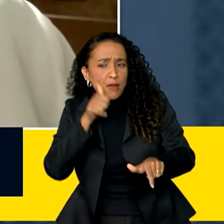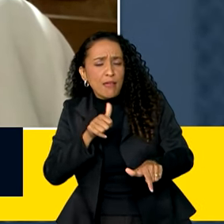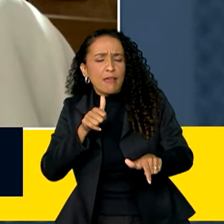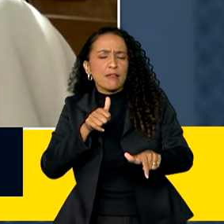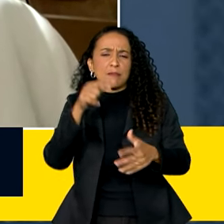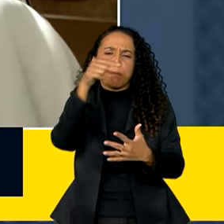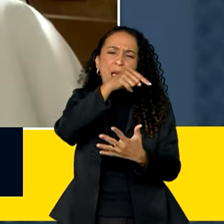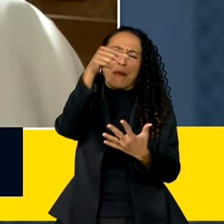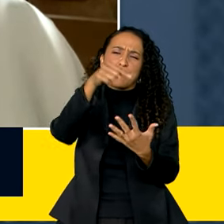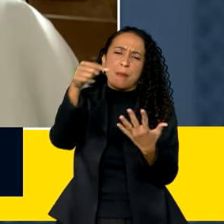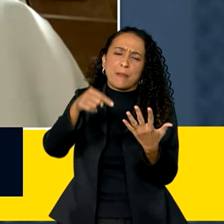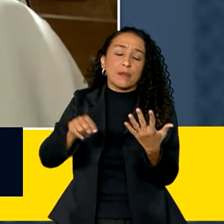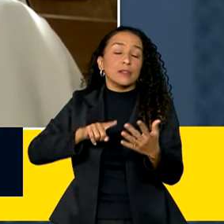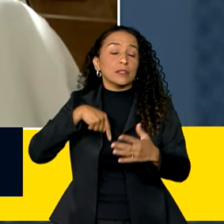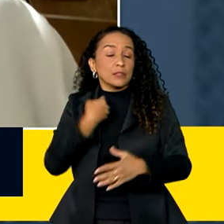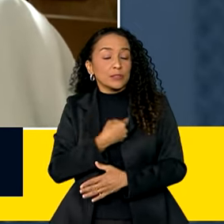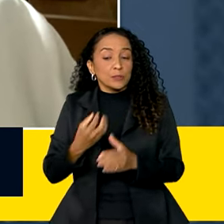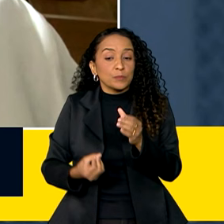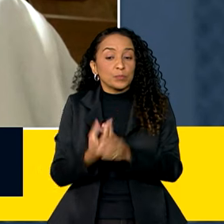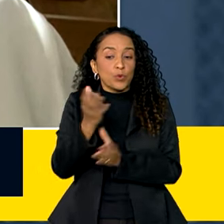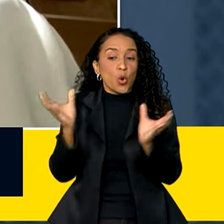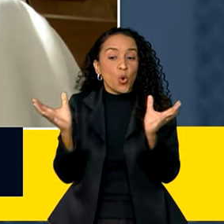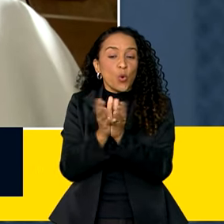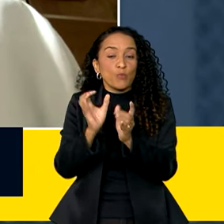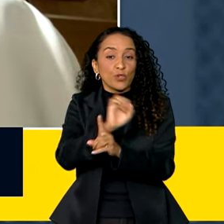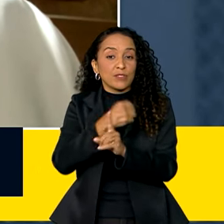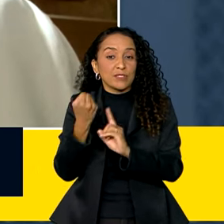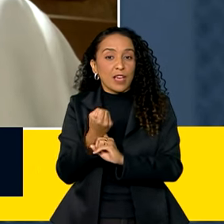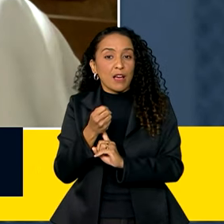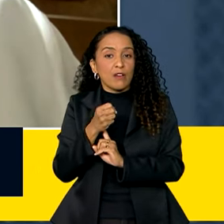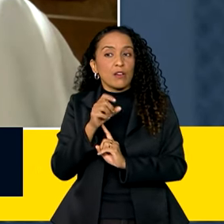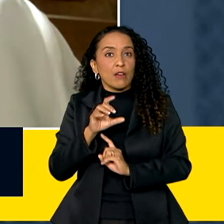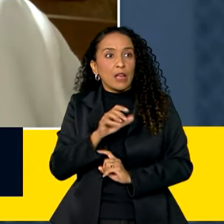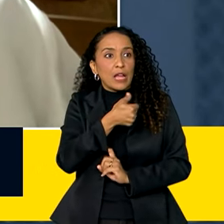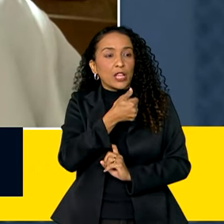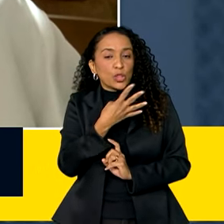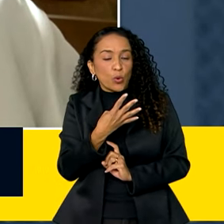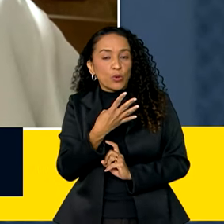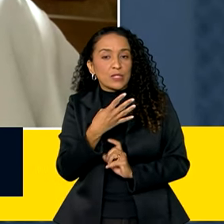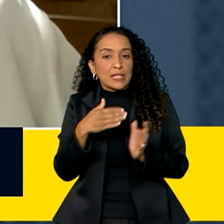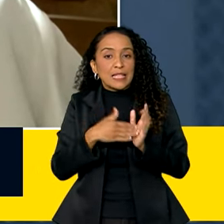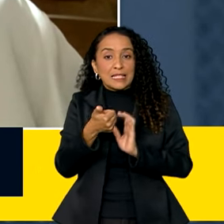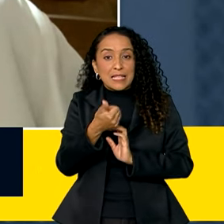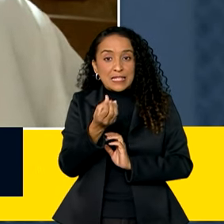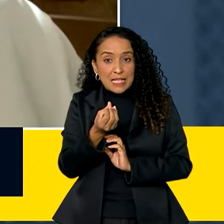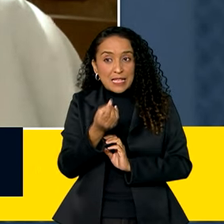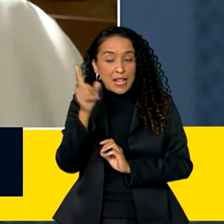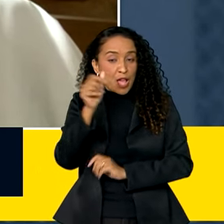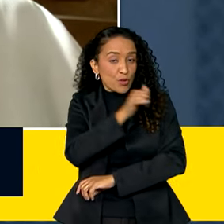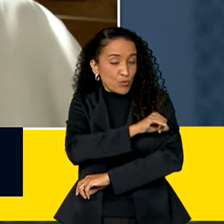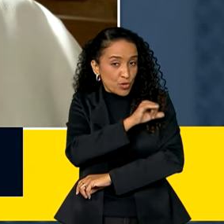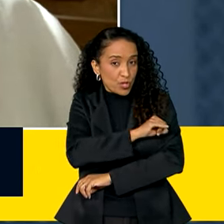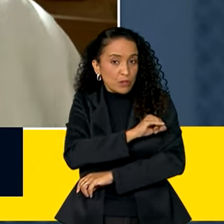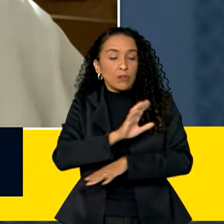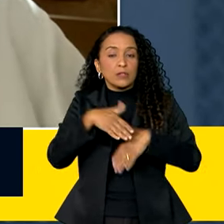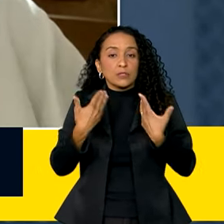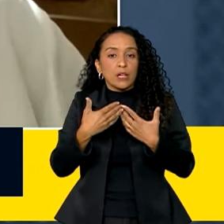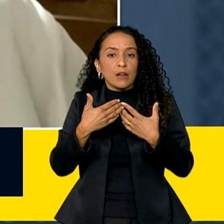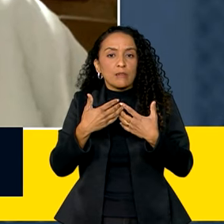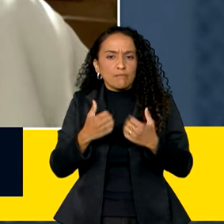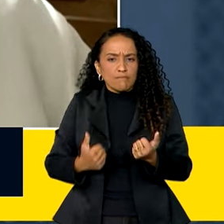E nós estamos criando a cúpula social, que será de 14 a 16 no Rio, e para